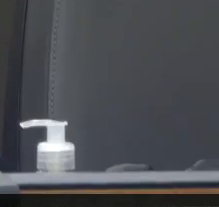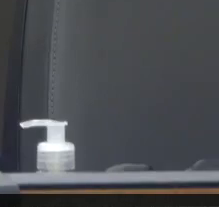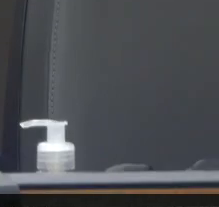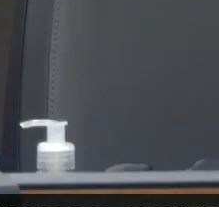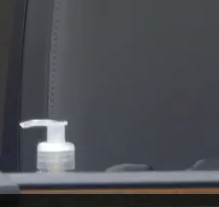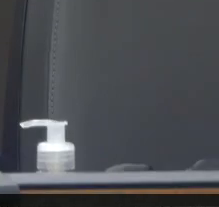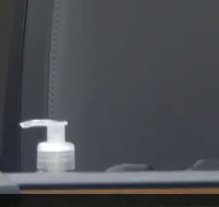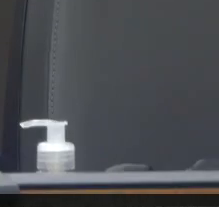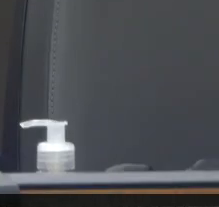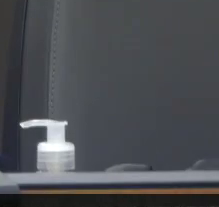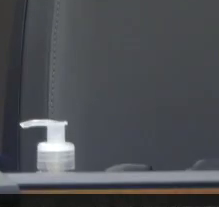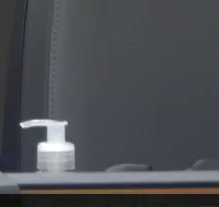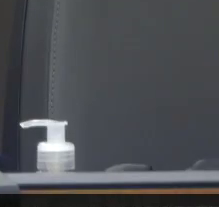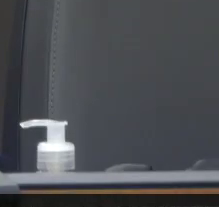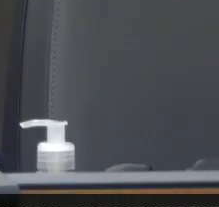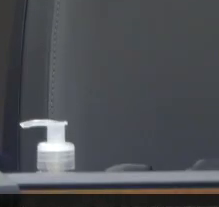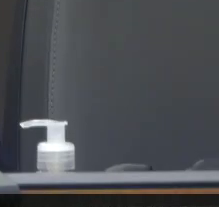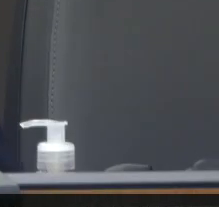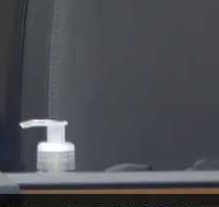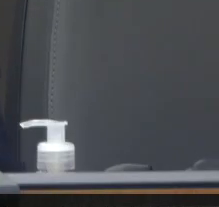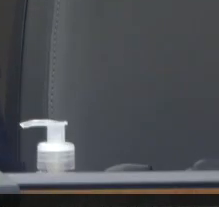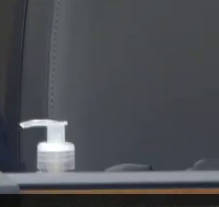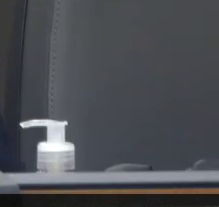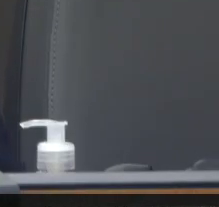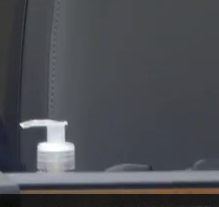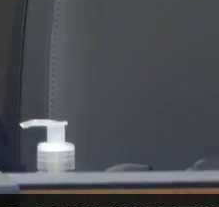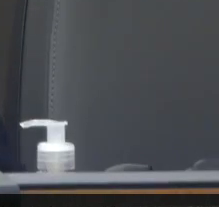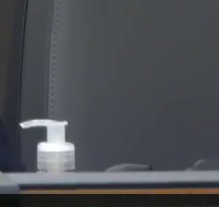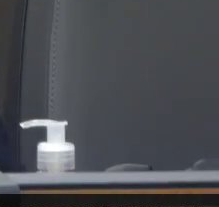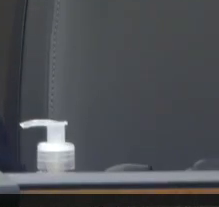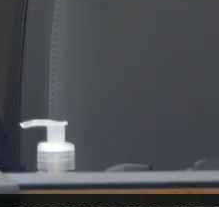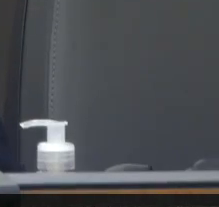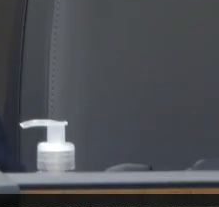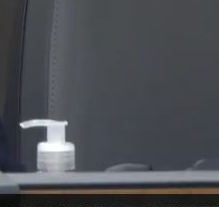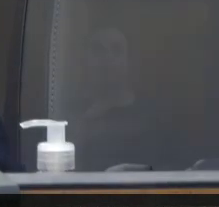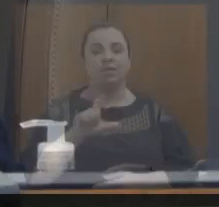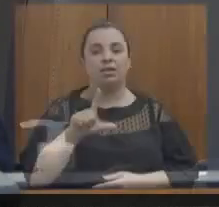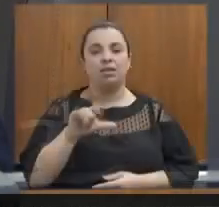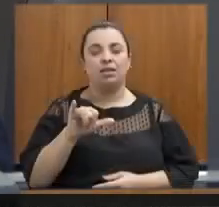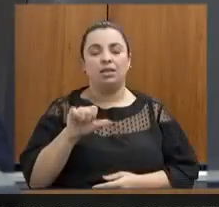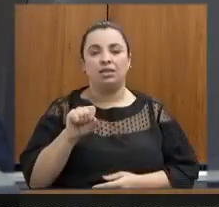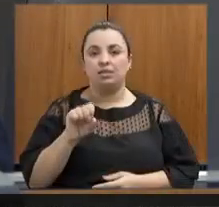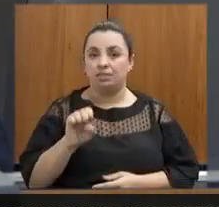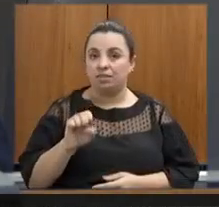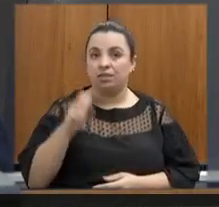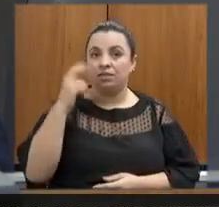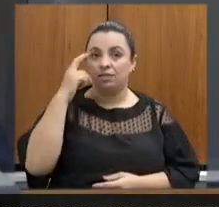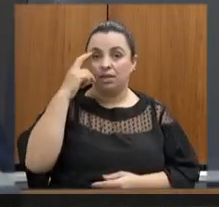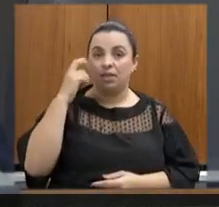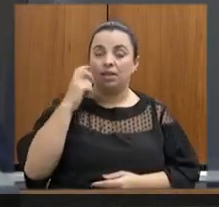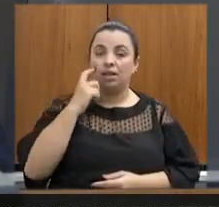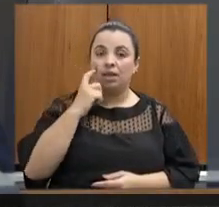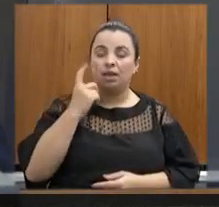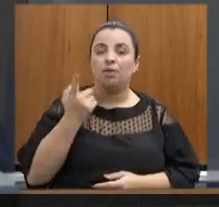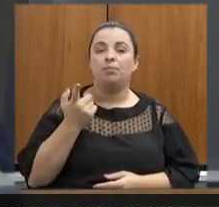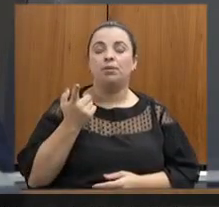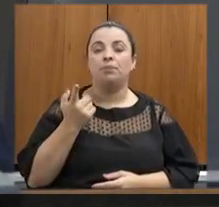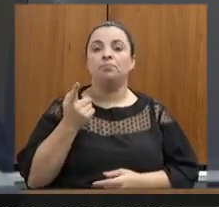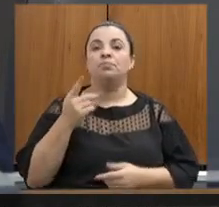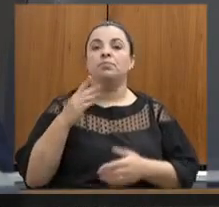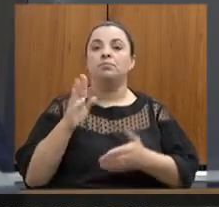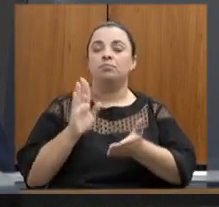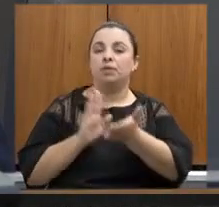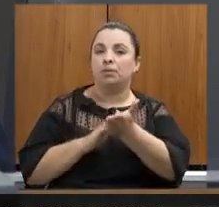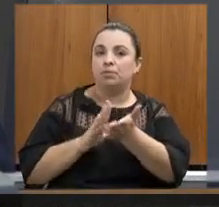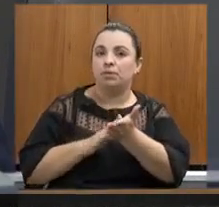Vigílio deputado Celise Laviola Zé Guilherme parabenizando agora o nosso líder